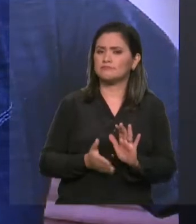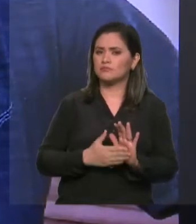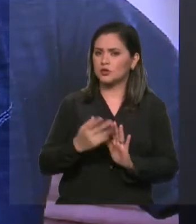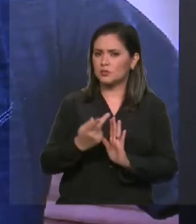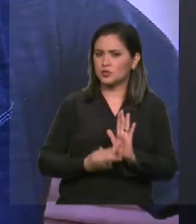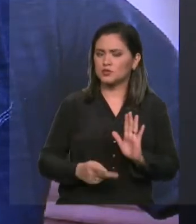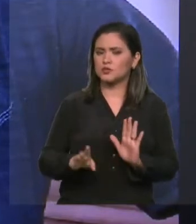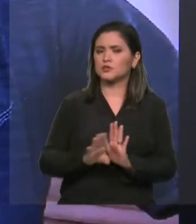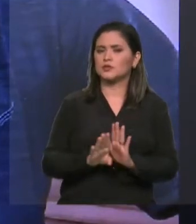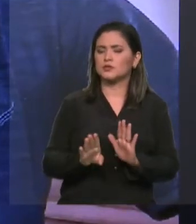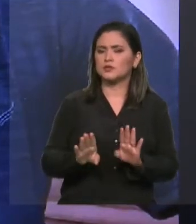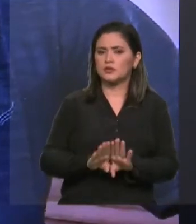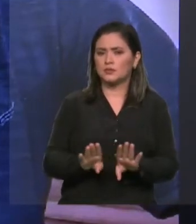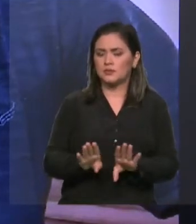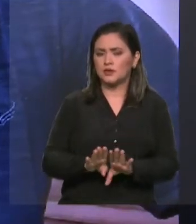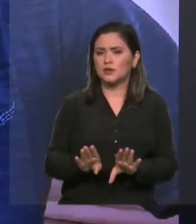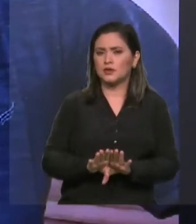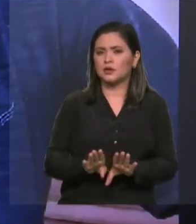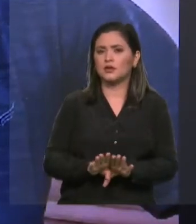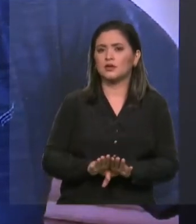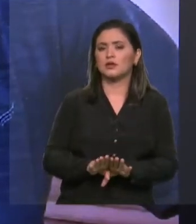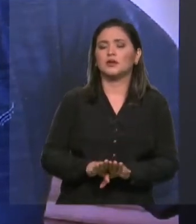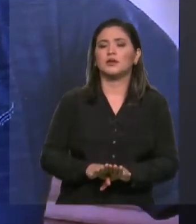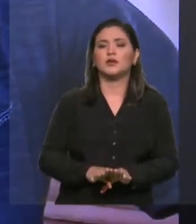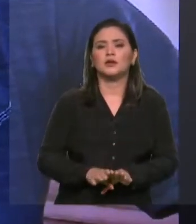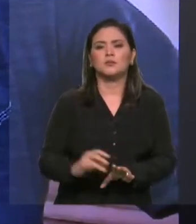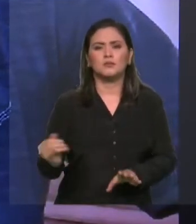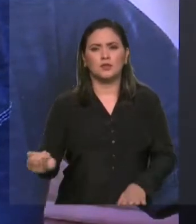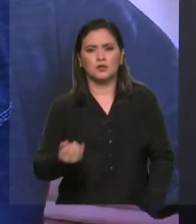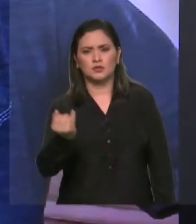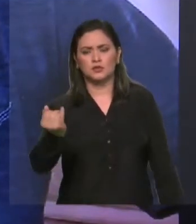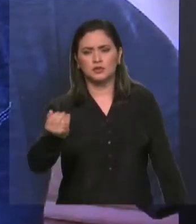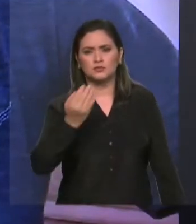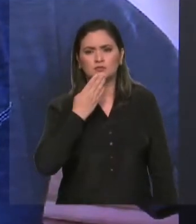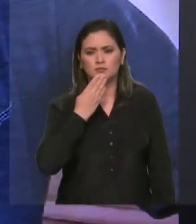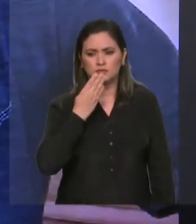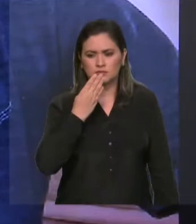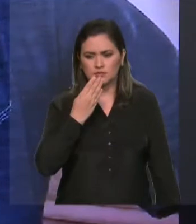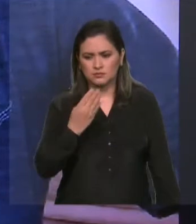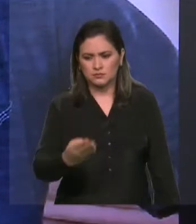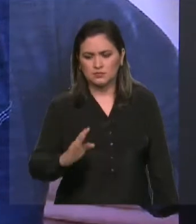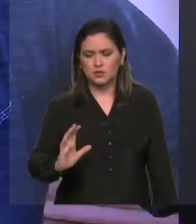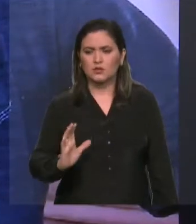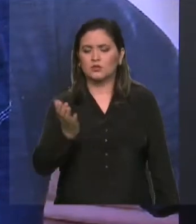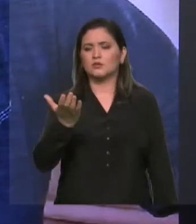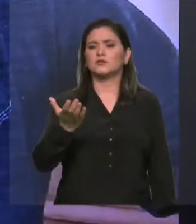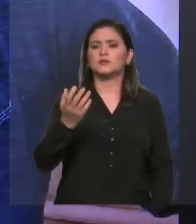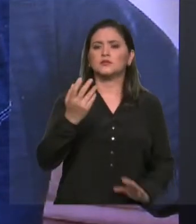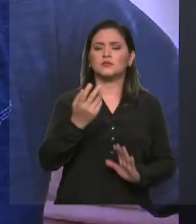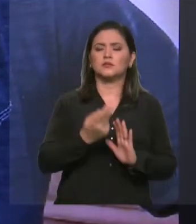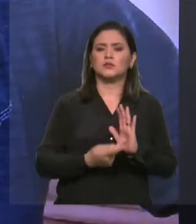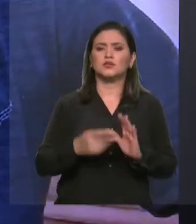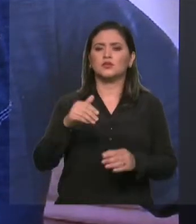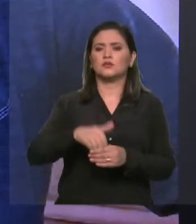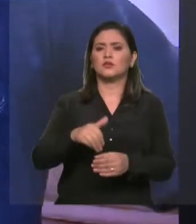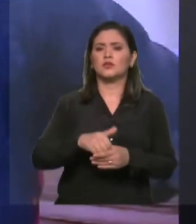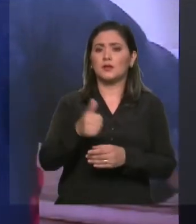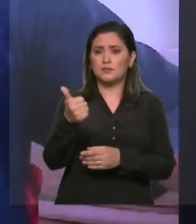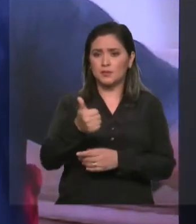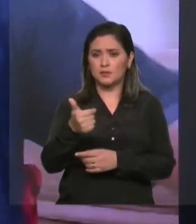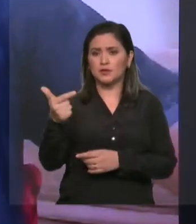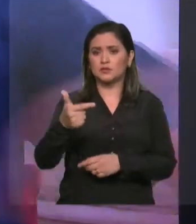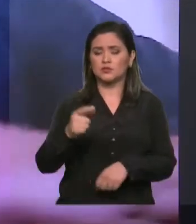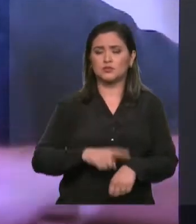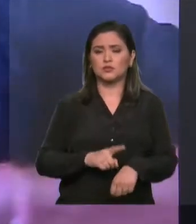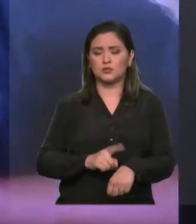importante requerimento que faz com que os projetos possam ser votados em primeiro e segundo turno, para que possamos ganhar